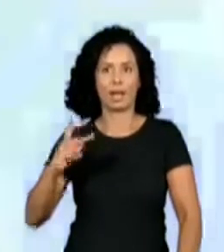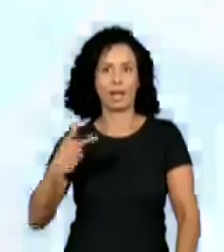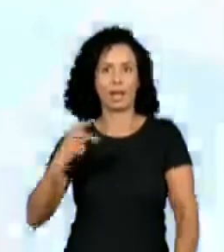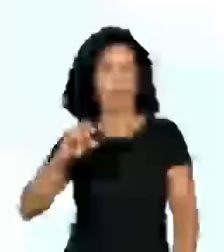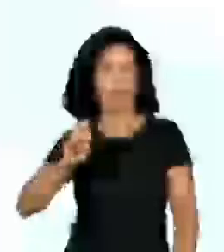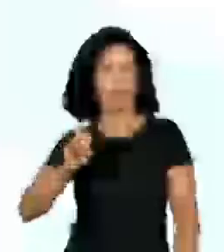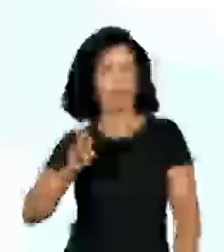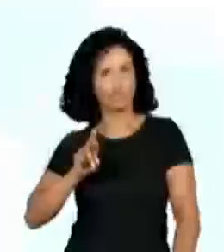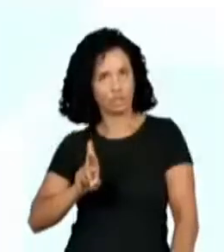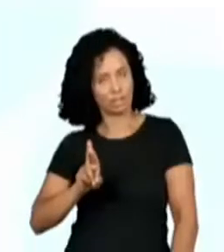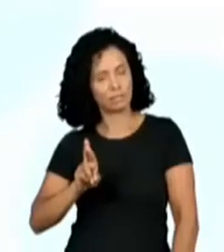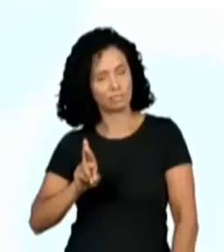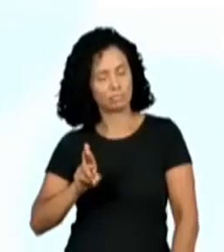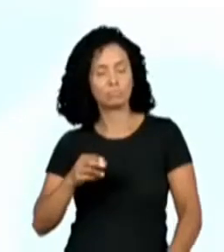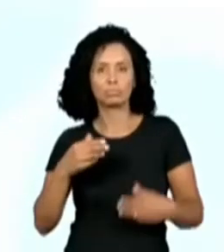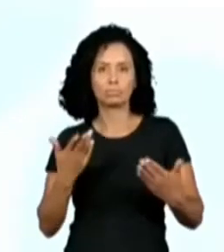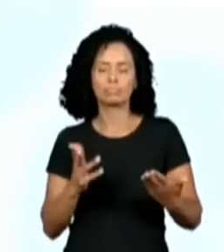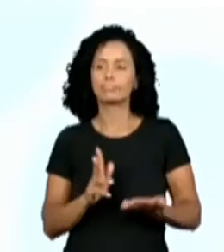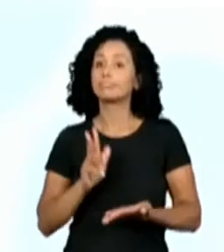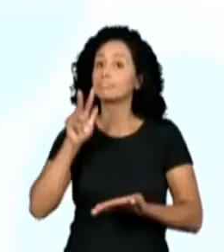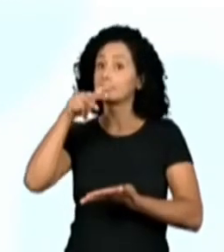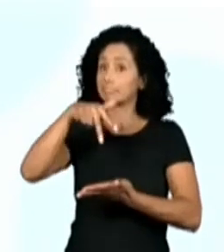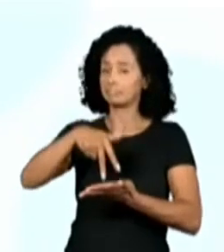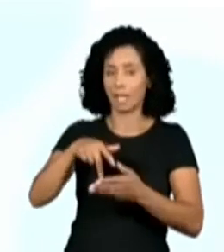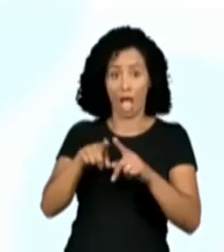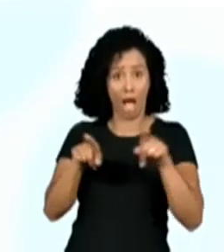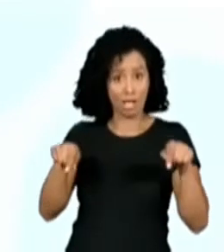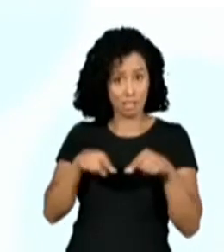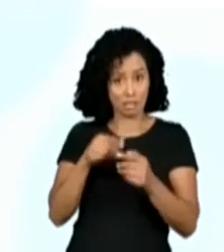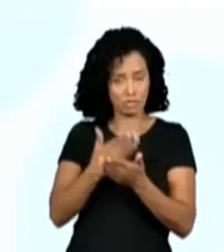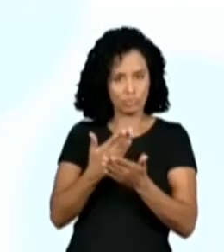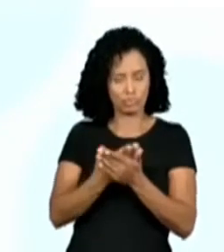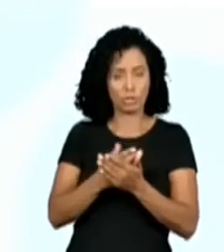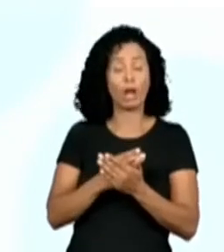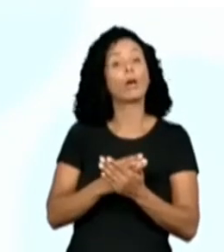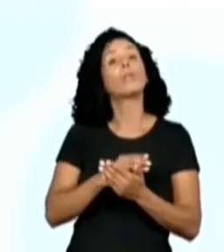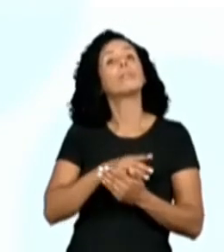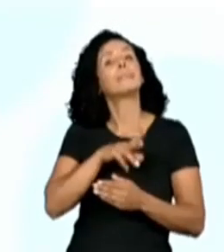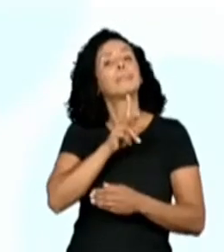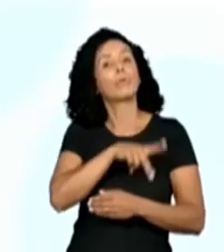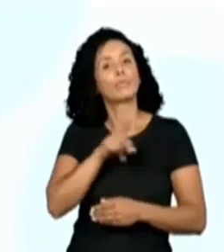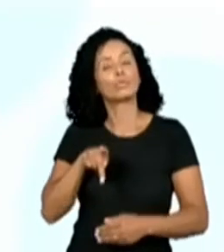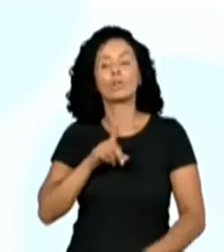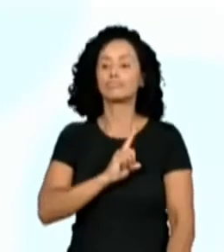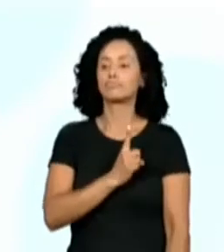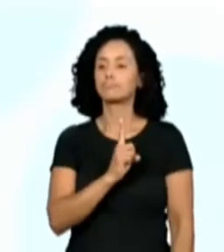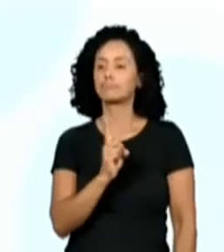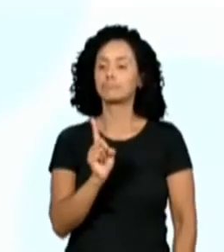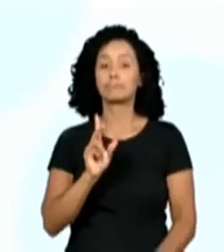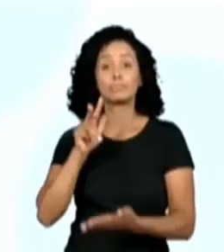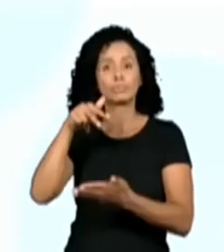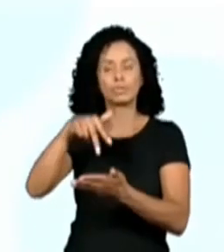ela chegou na sala e ela falou assim, Good morning, I'm Miss Polly Jones. Então, ela se apresentou e aí os alunos falaram para ela assim,